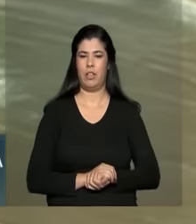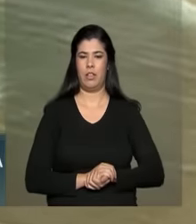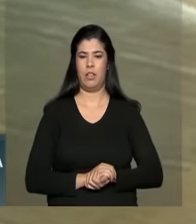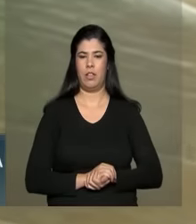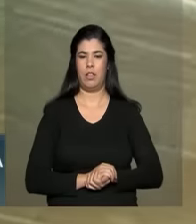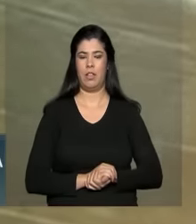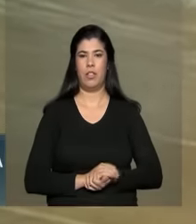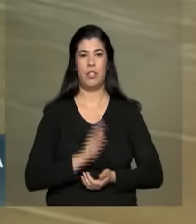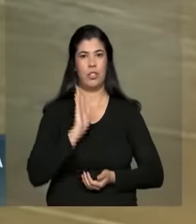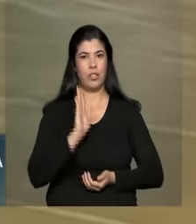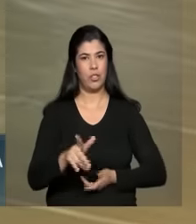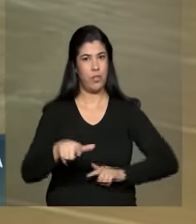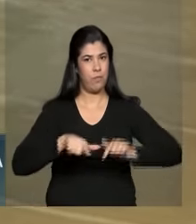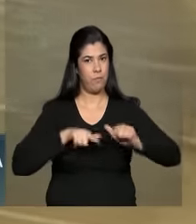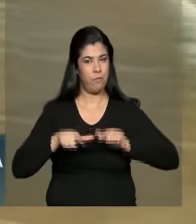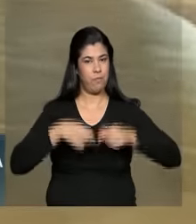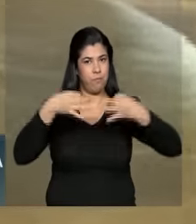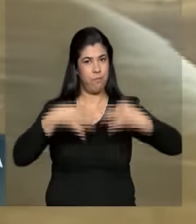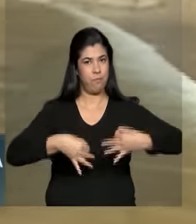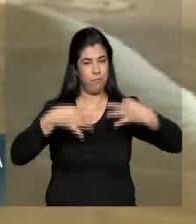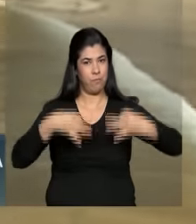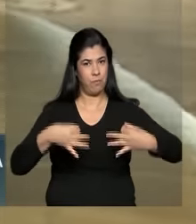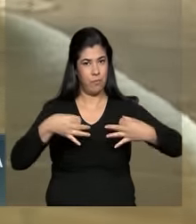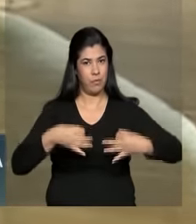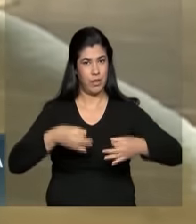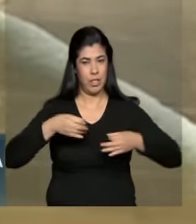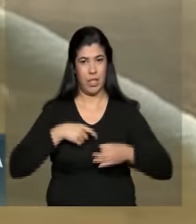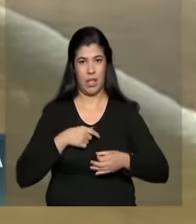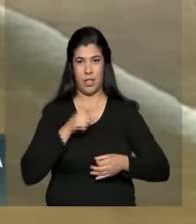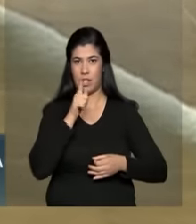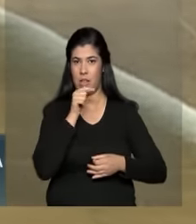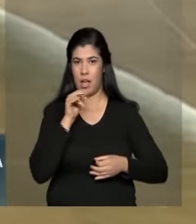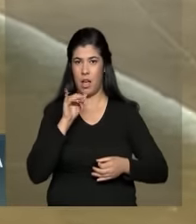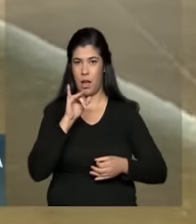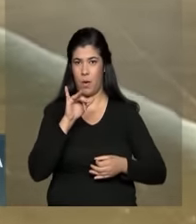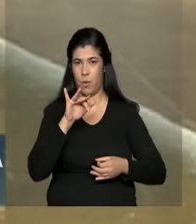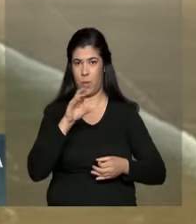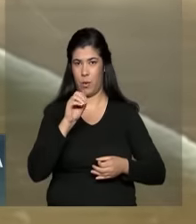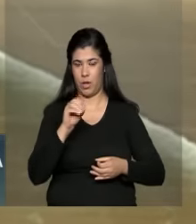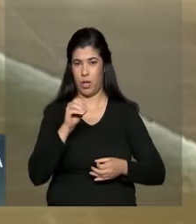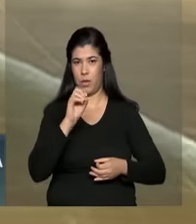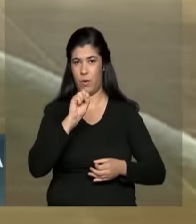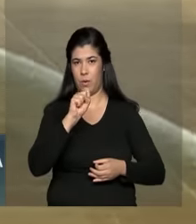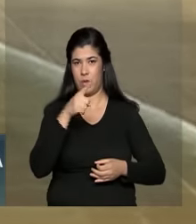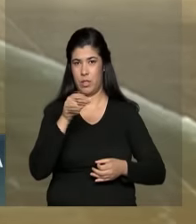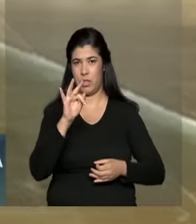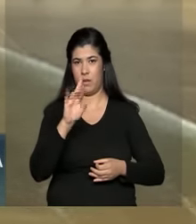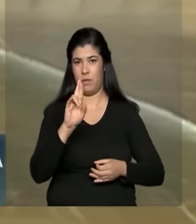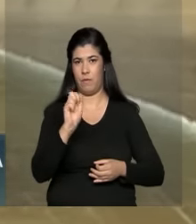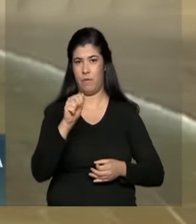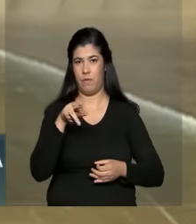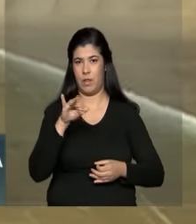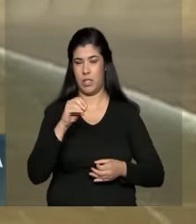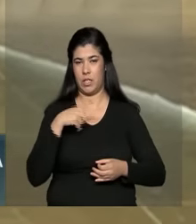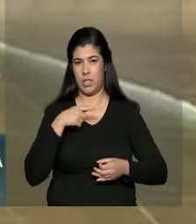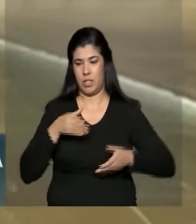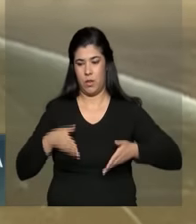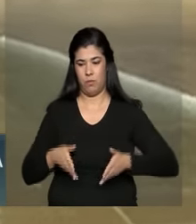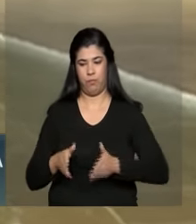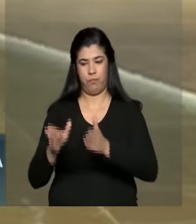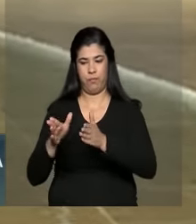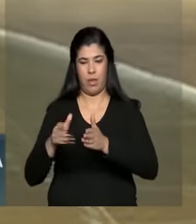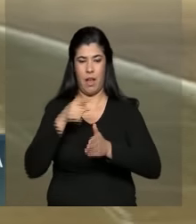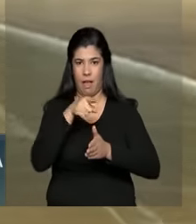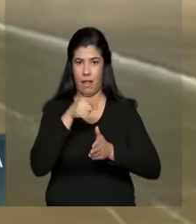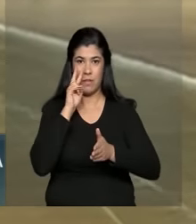Já em funcionamento a estação do Eixo Norte do projeto de integração do Rio São